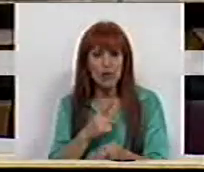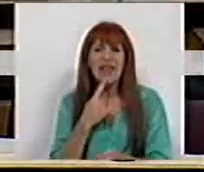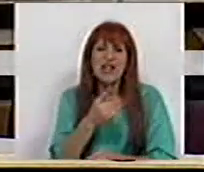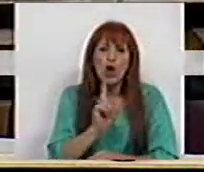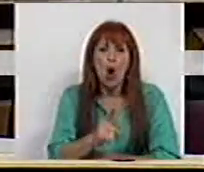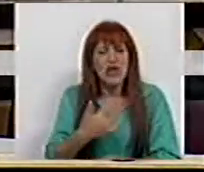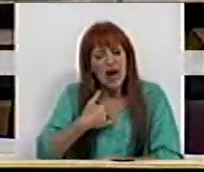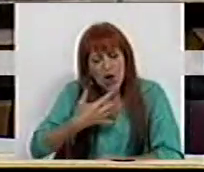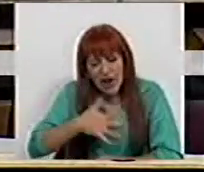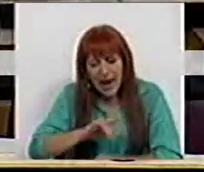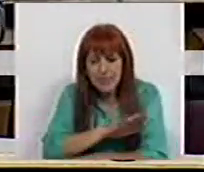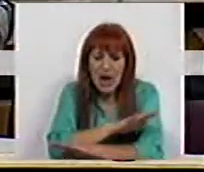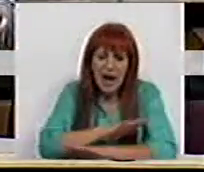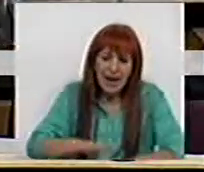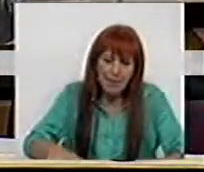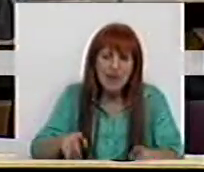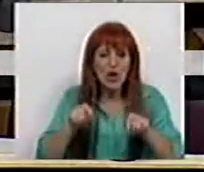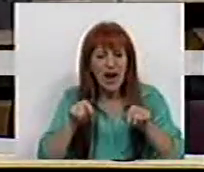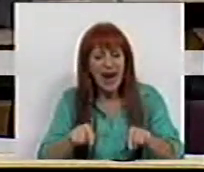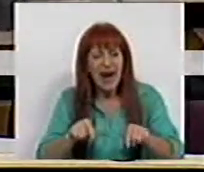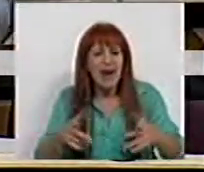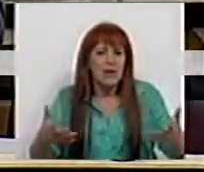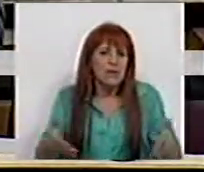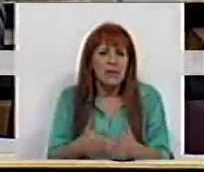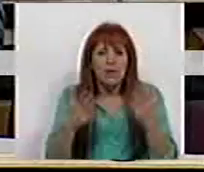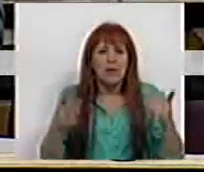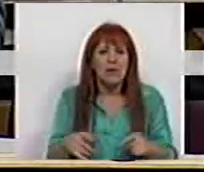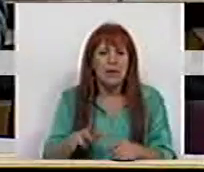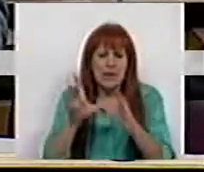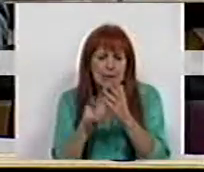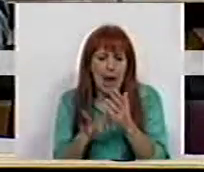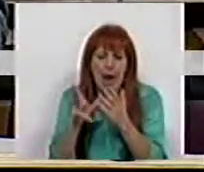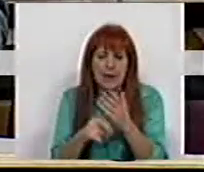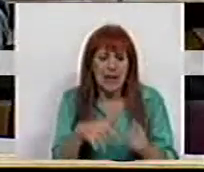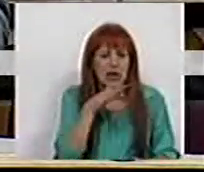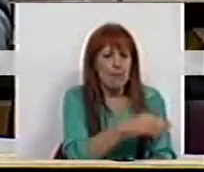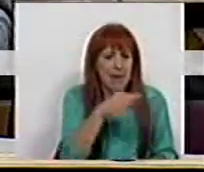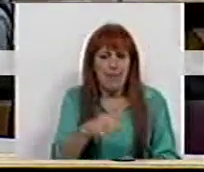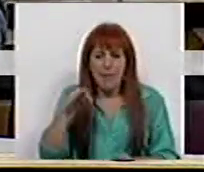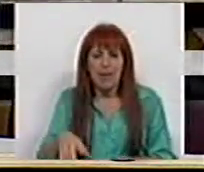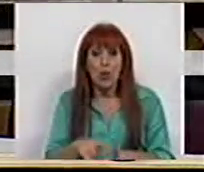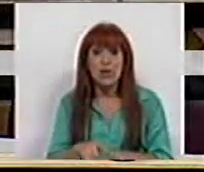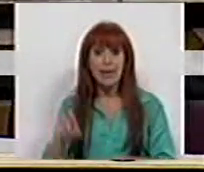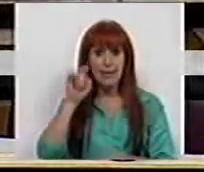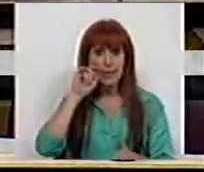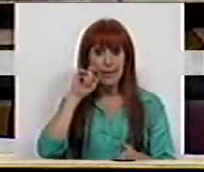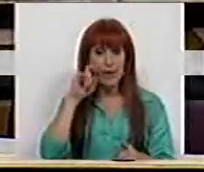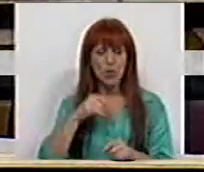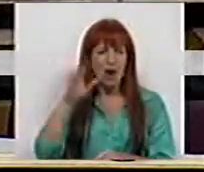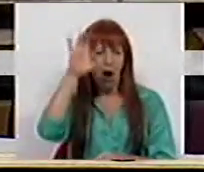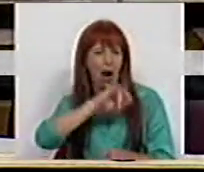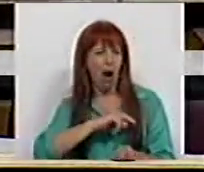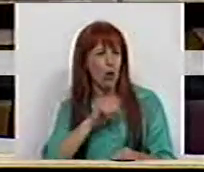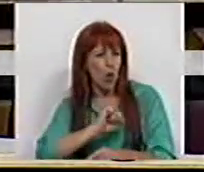dizendo que queremos acabar com este saque das PPPs, da garantia do